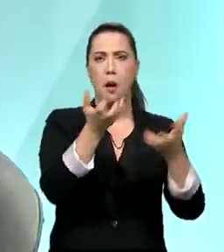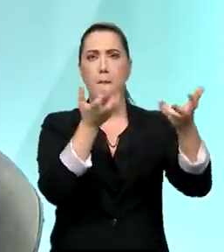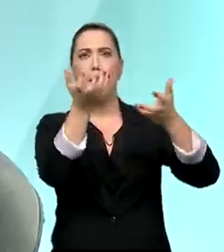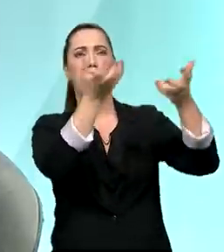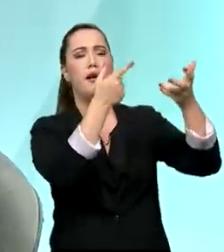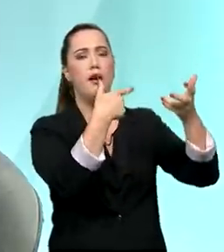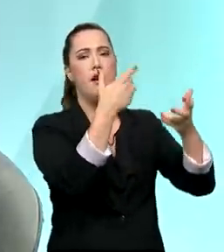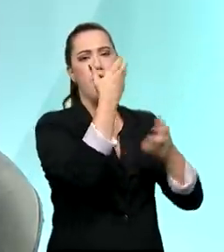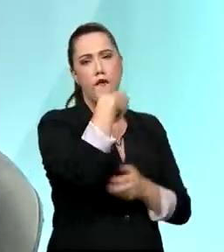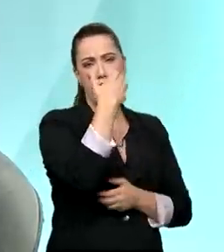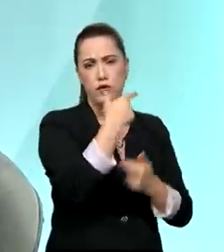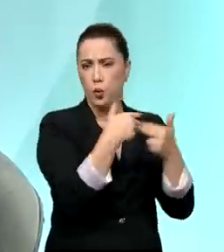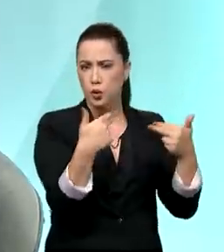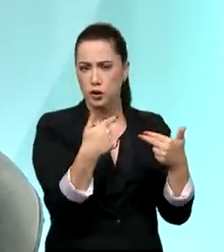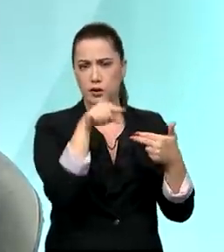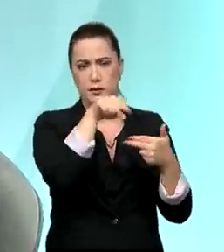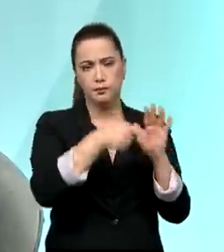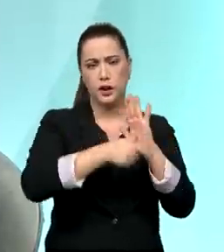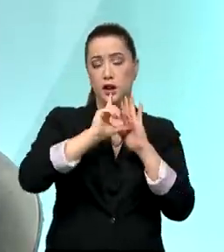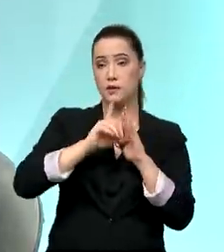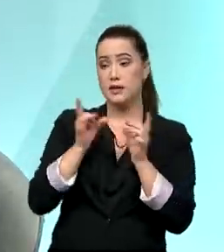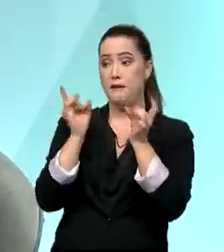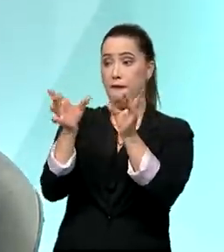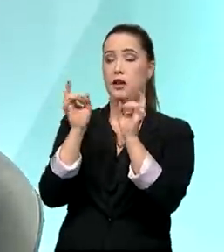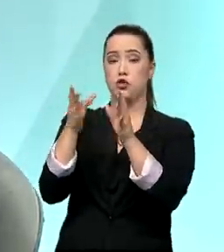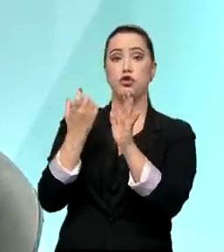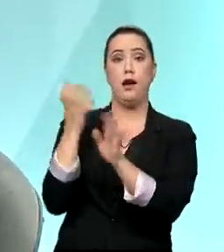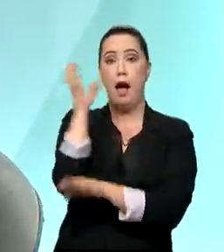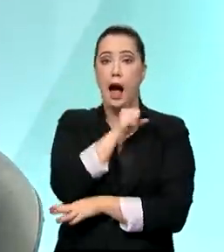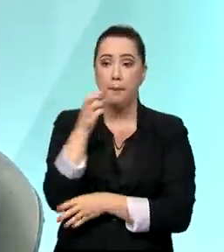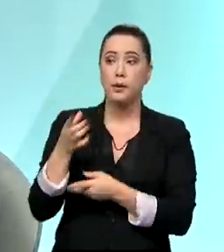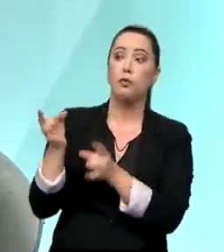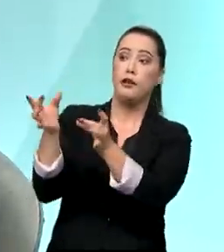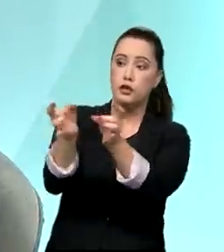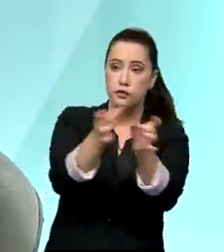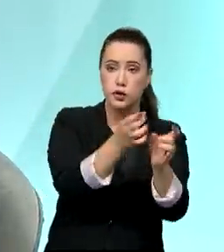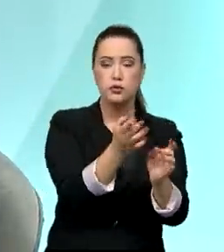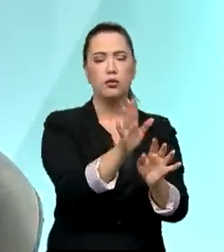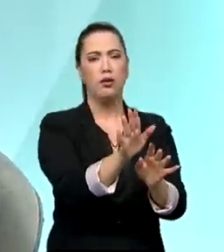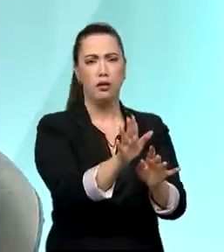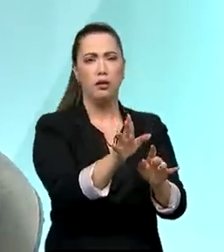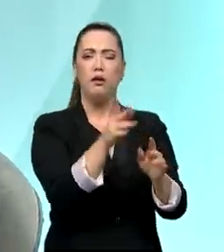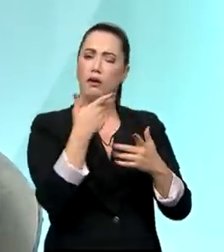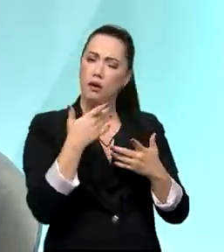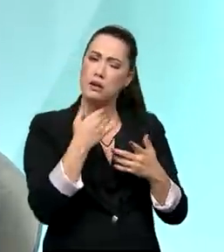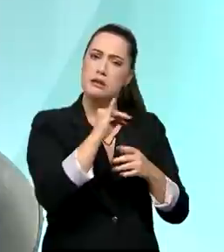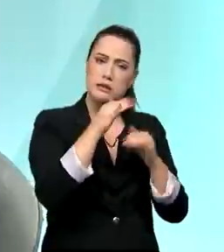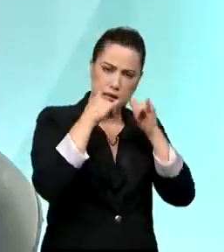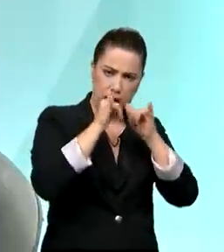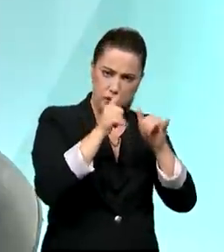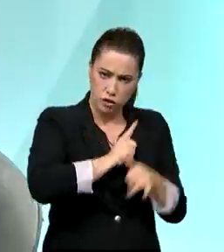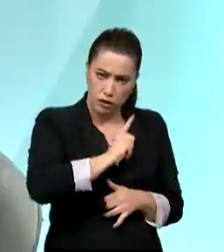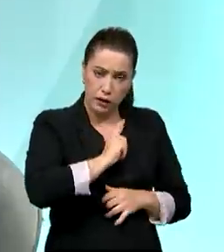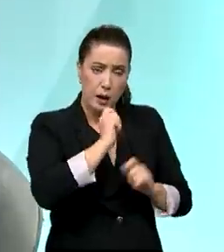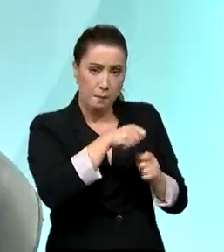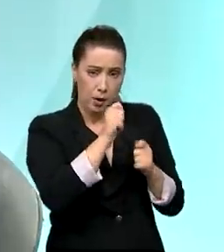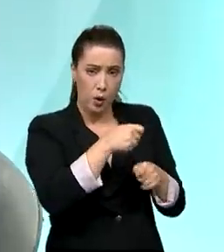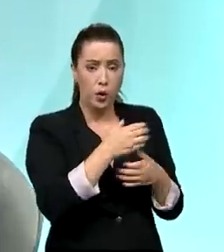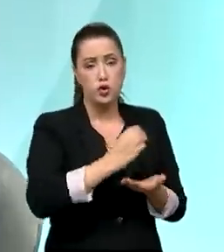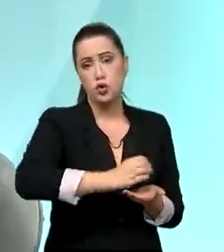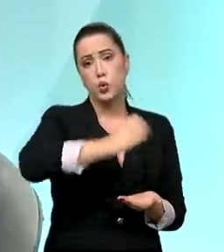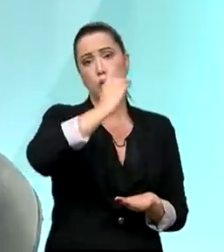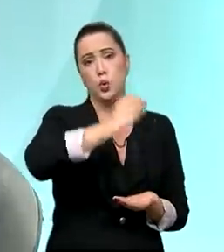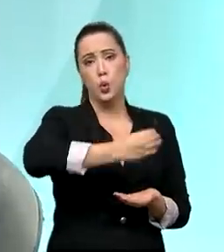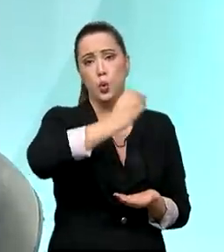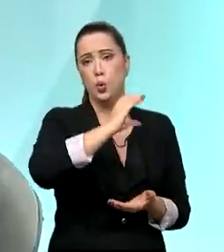você, ao invés de chegar e vender a fruta, você pode fazer suco, você pode fazer pastas.